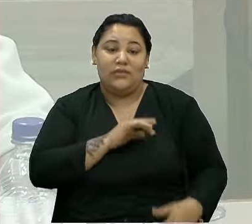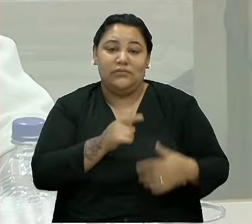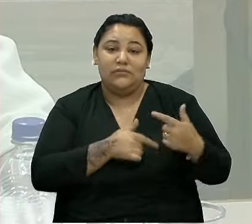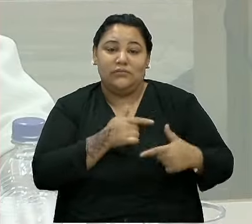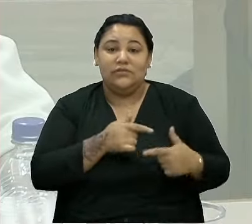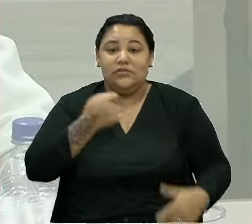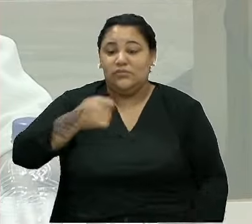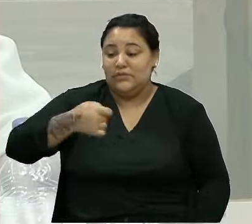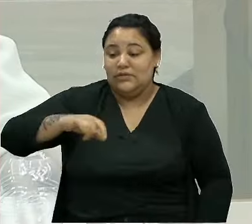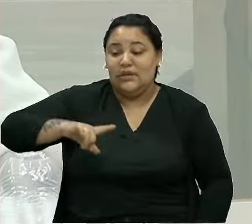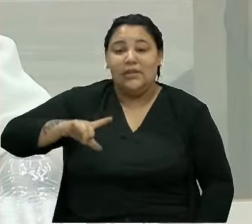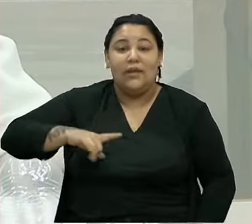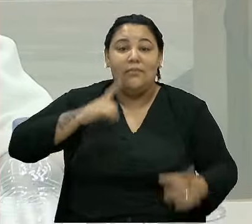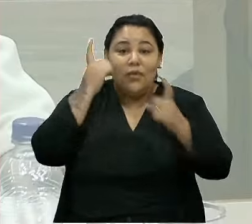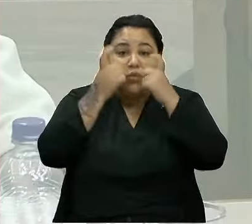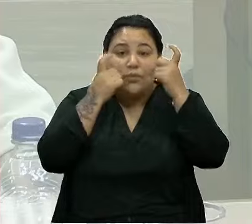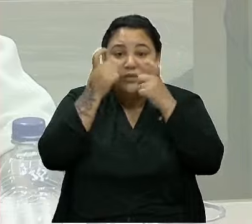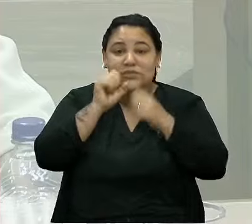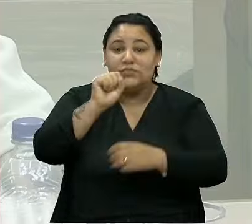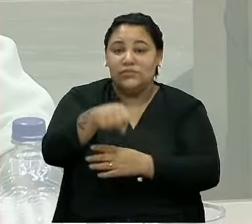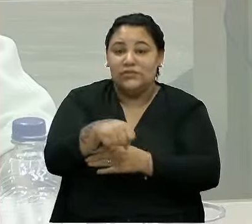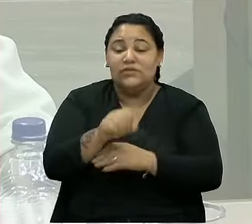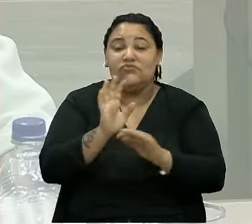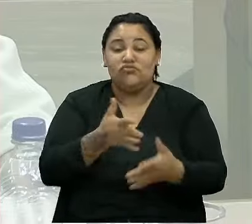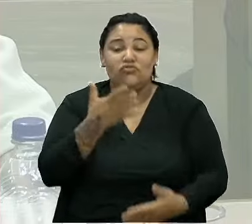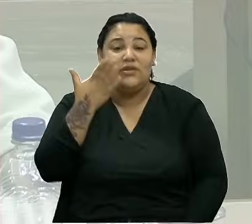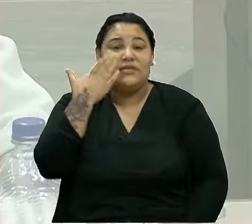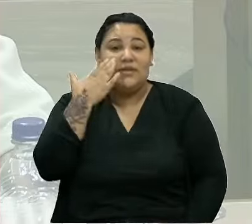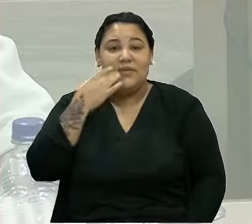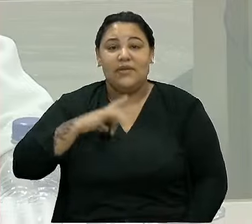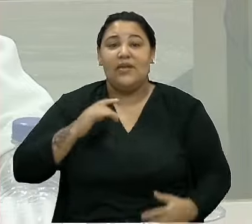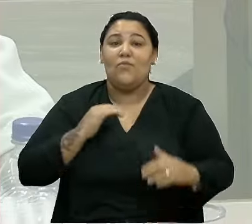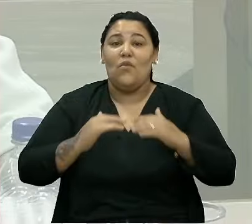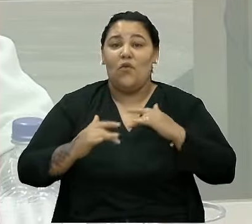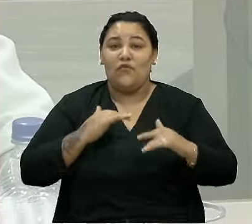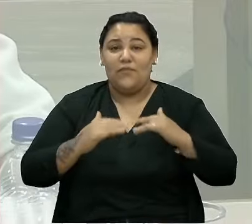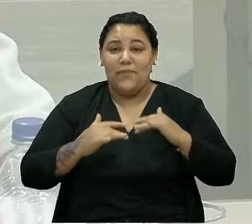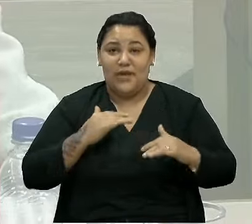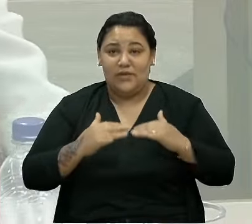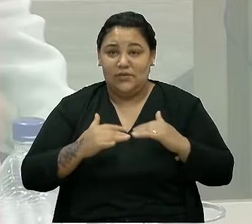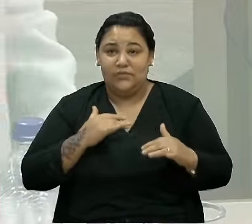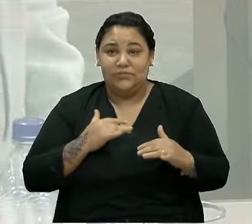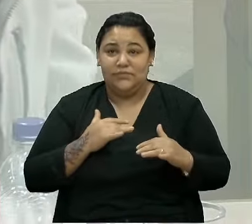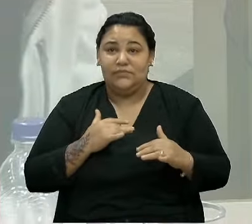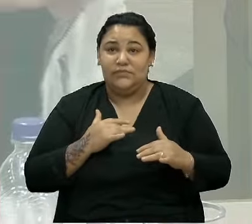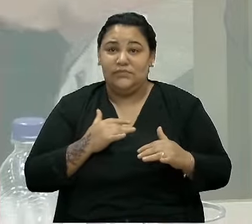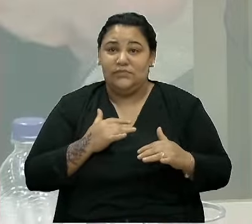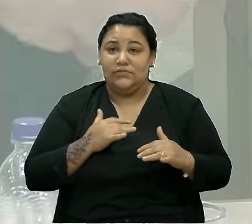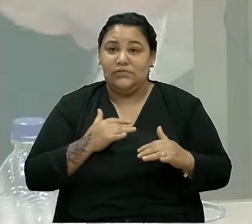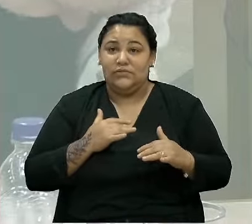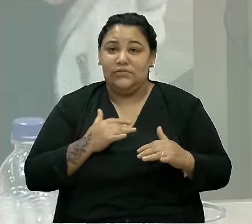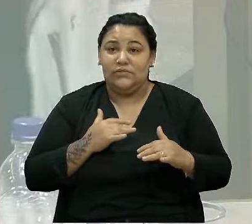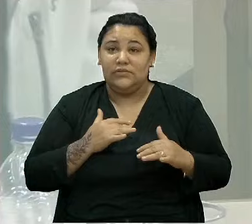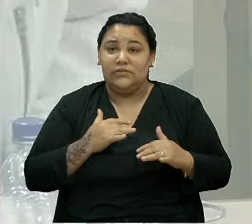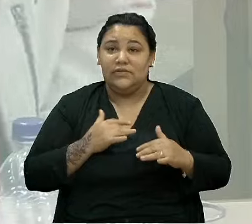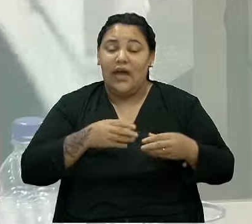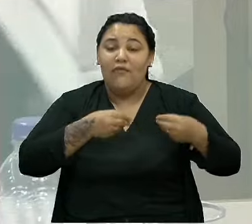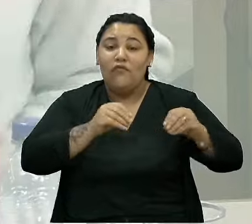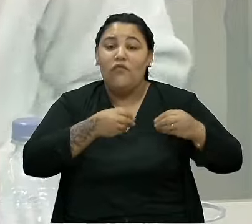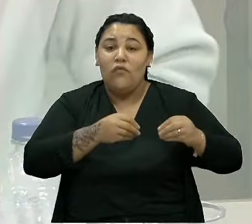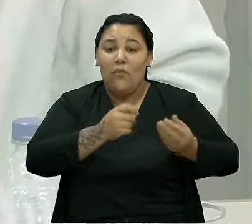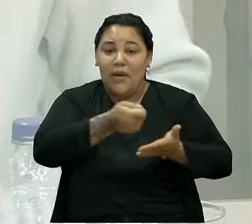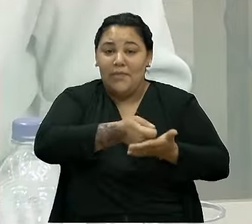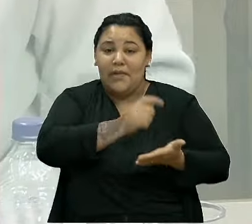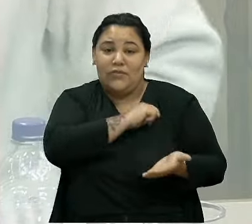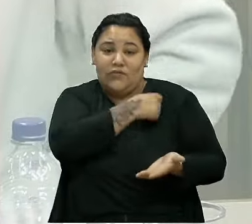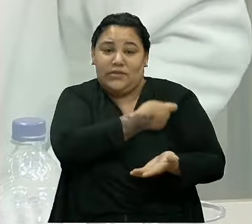ter preocupações e a gente sabe que existe um movimento também de desoneração da folha fiscal, que é importante, que o governo